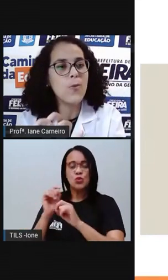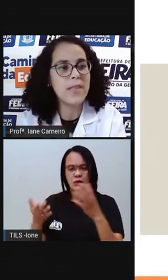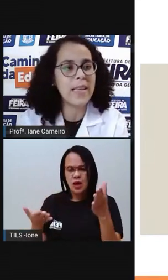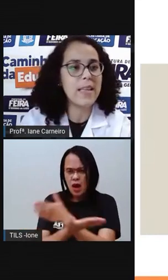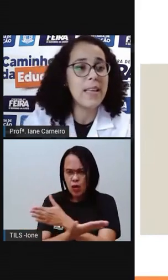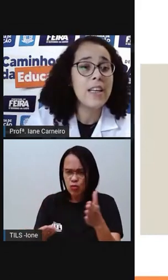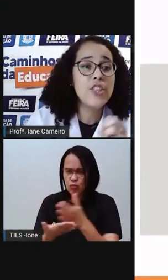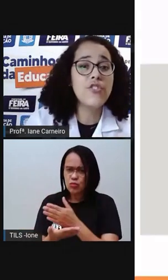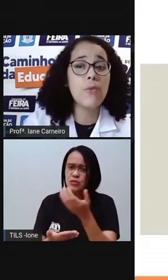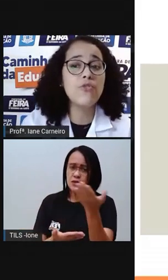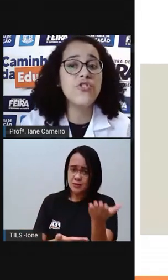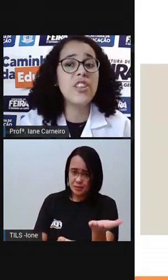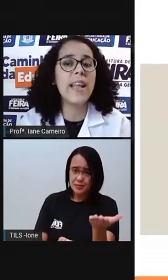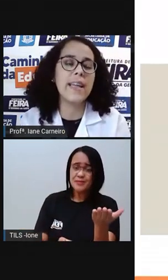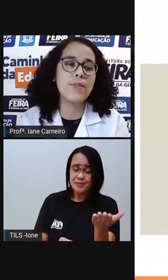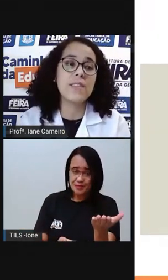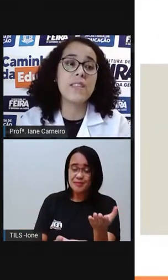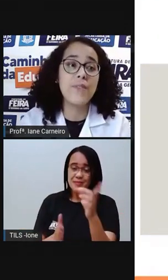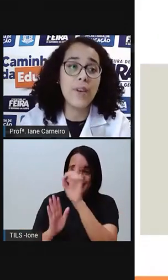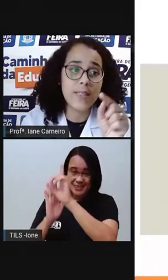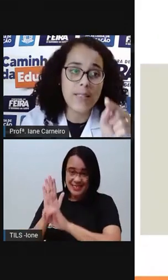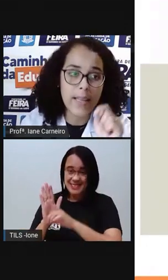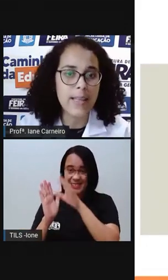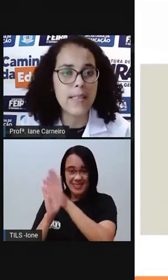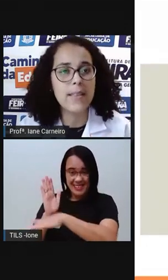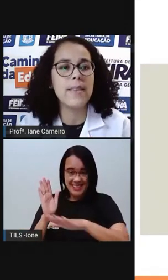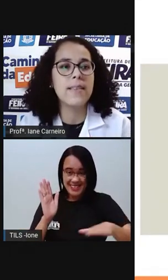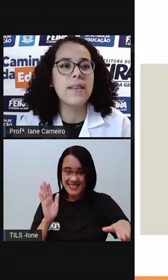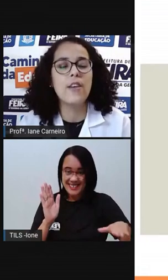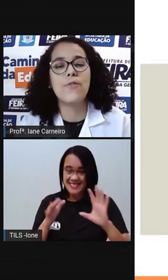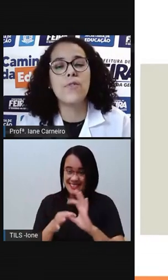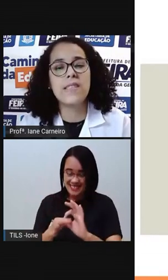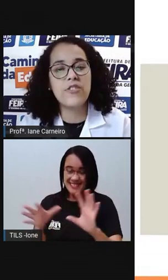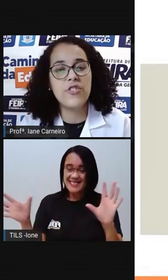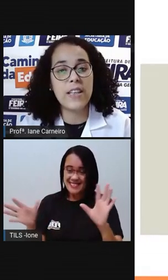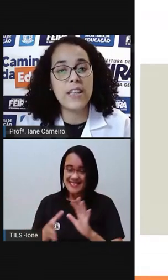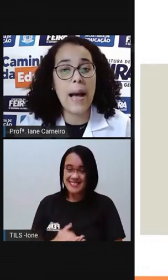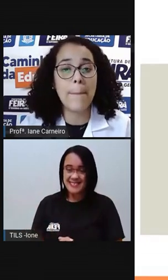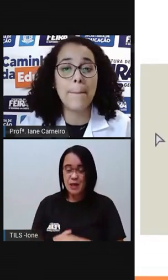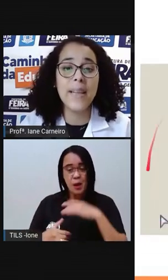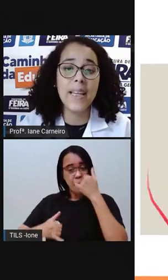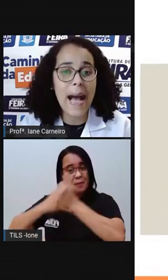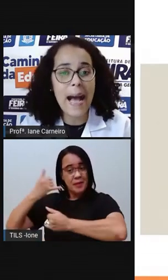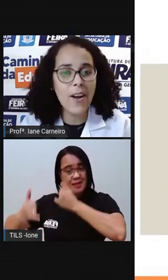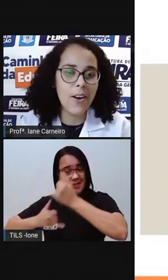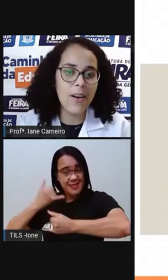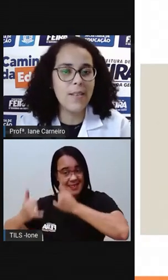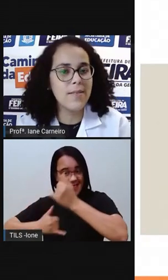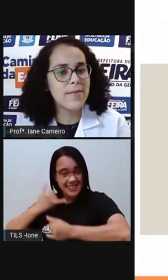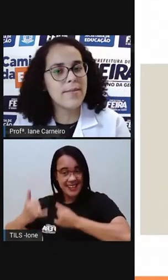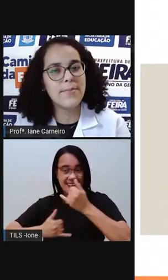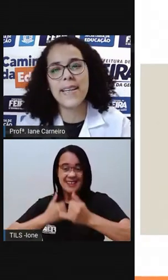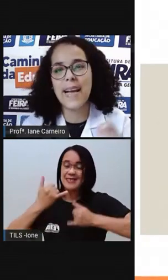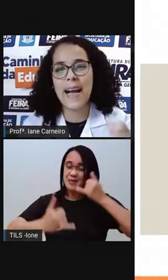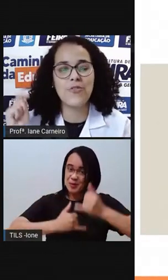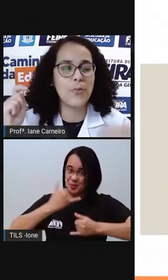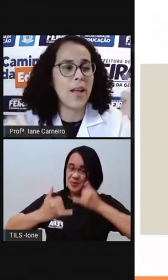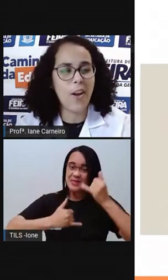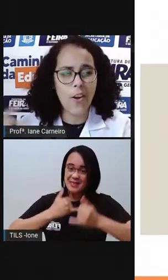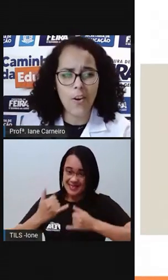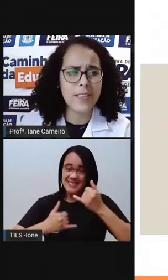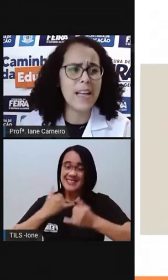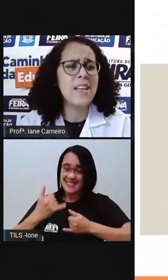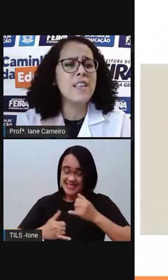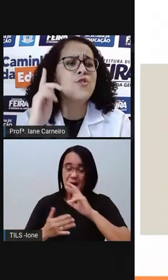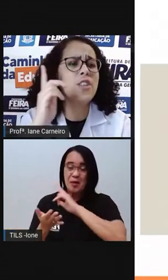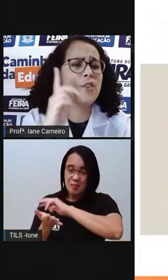só alguns aqui, de alguns direitos que você, criança, tem. Você tem direito a brincar, ó, brincar, de pular